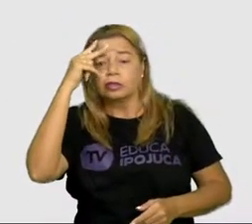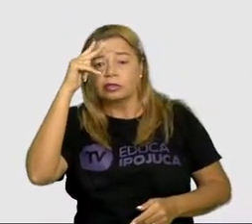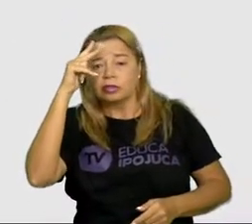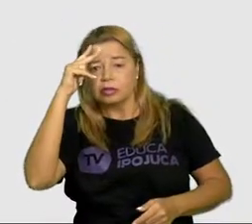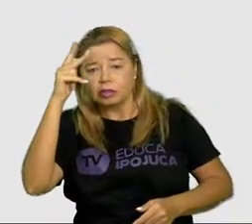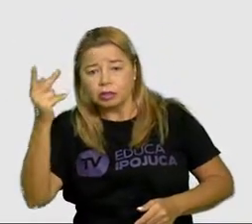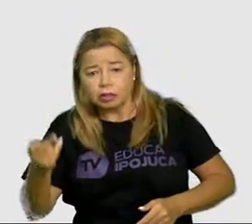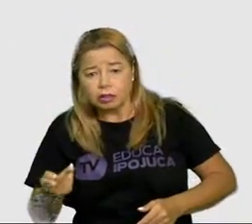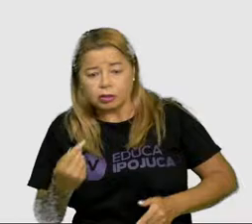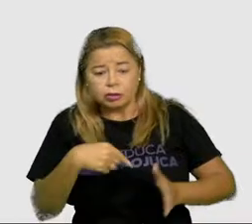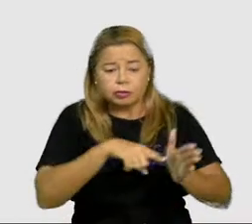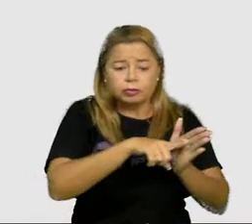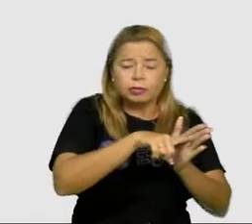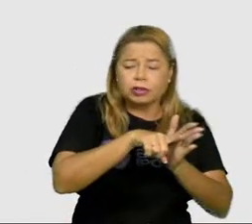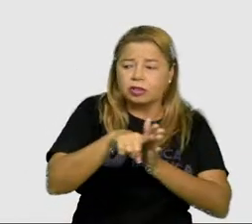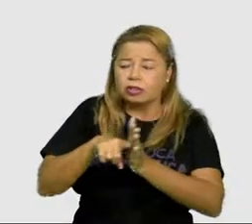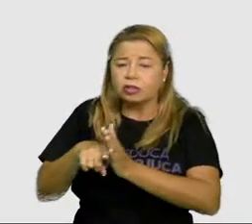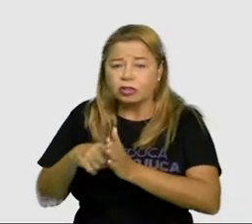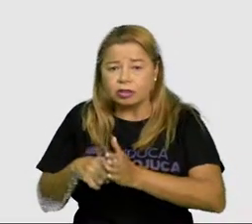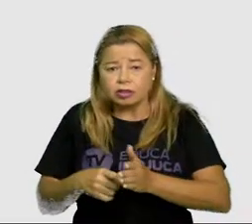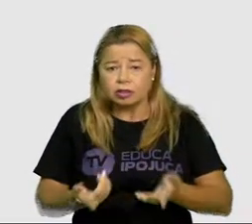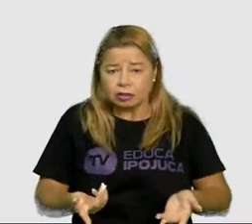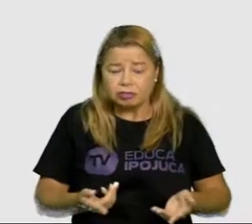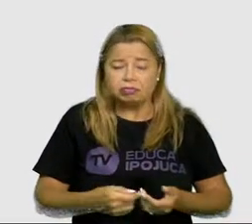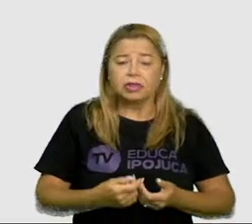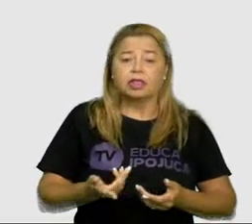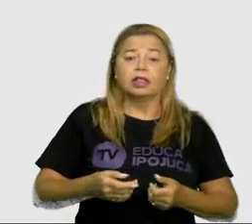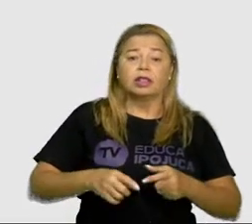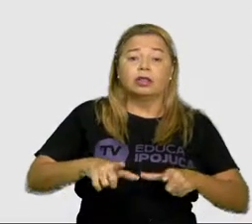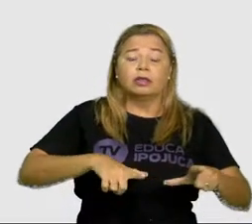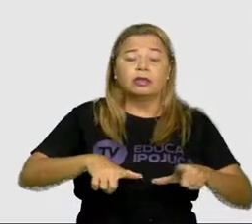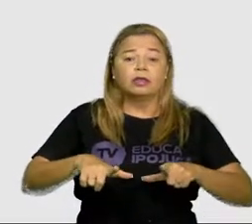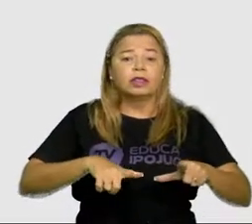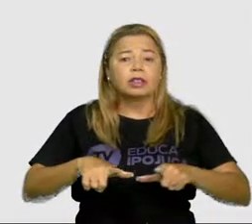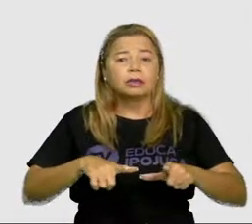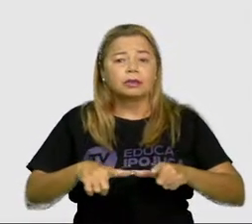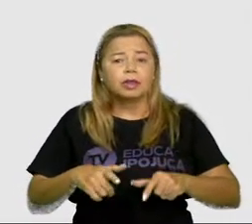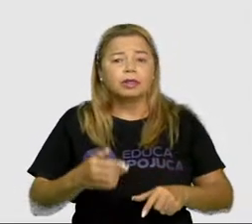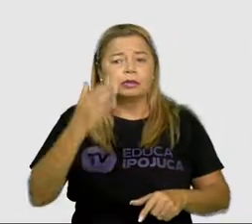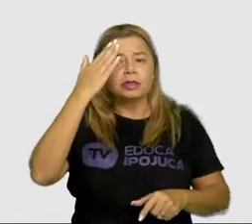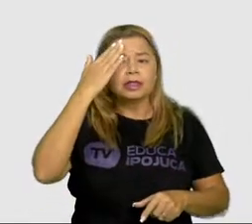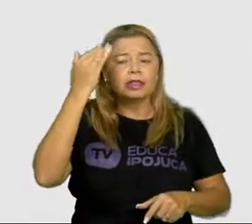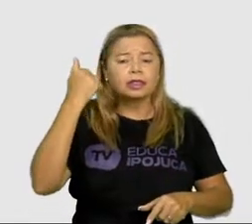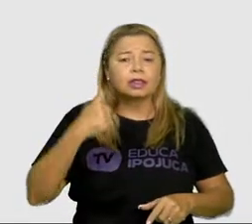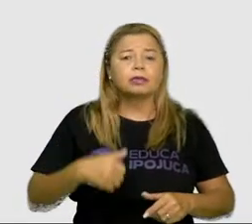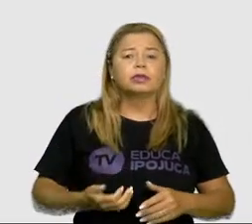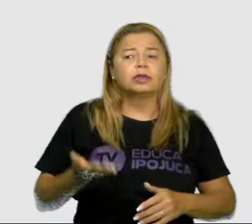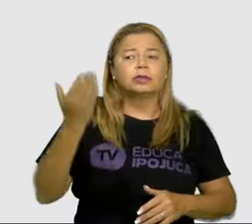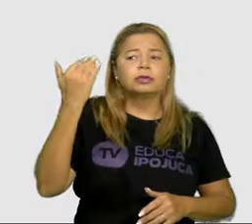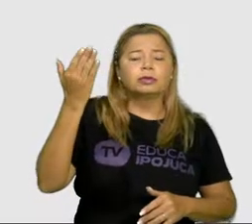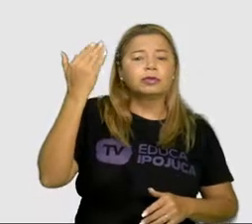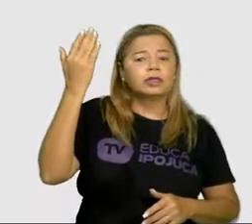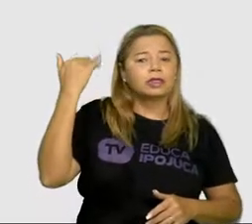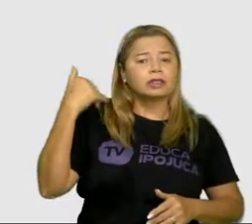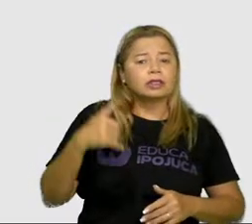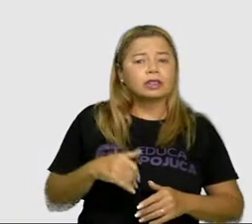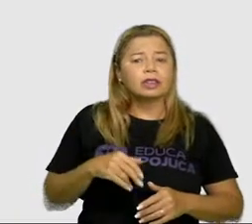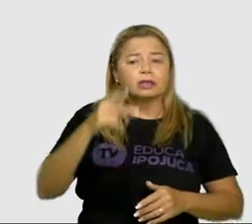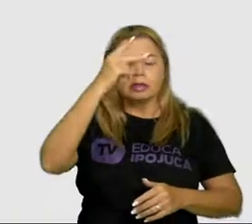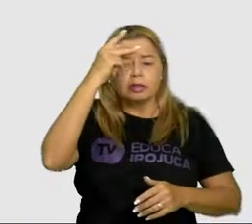realizar o seu trabalho de investigação do passado humano, como vídeos,